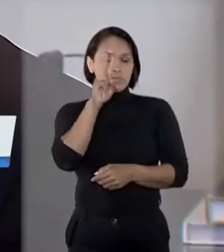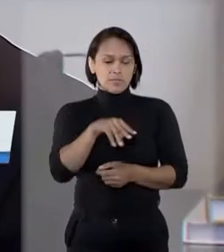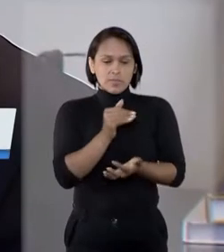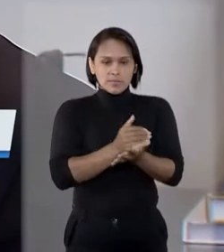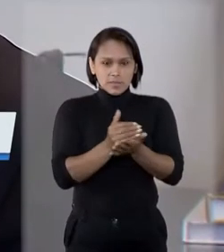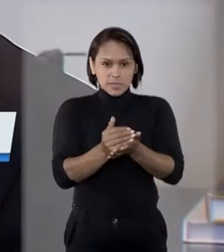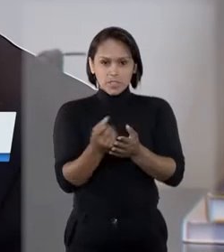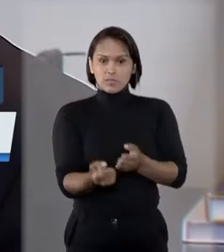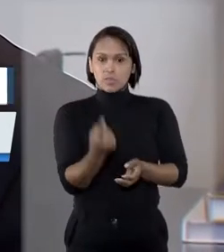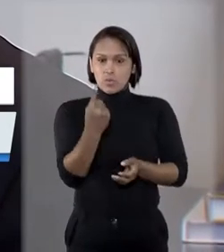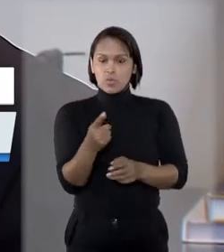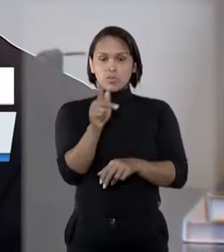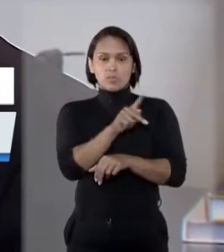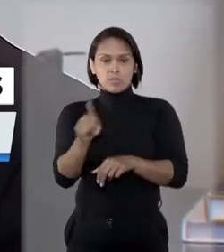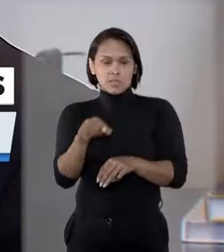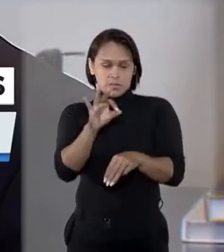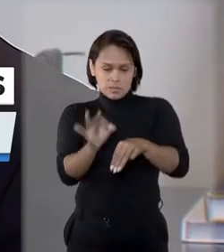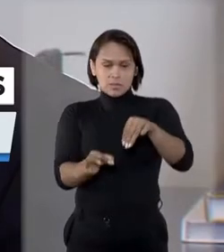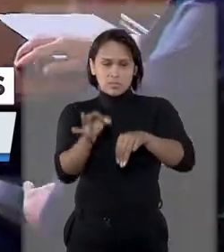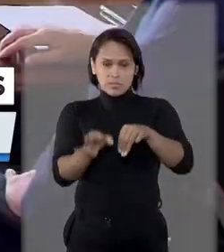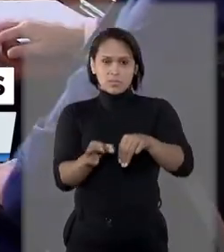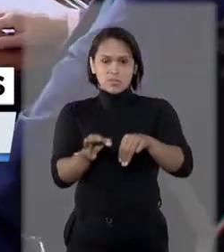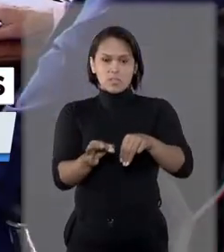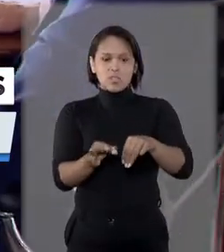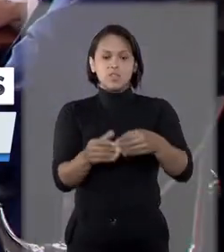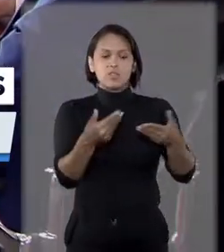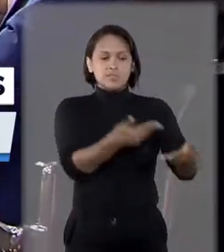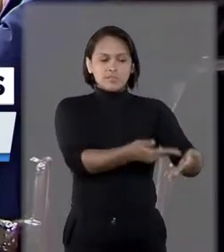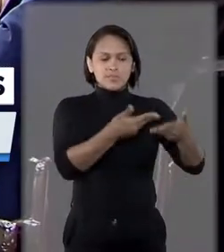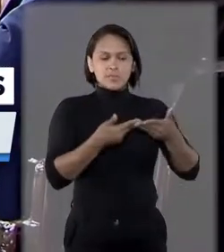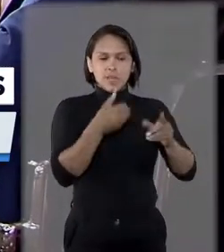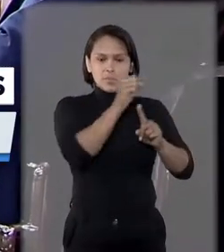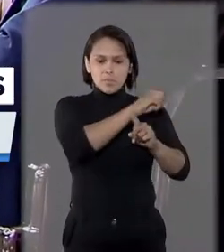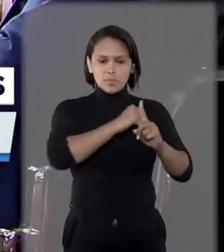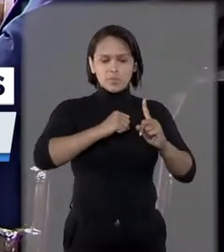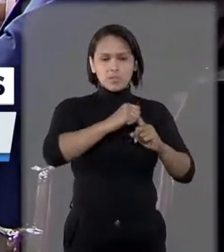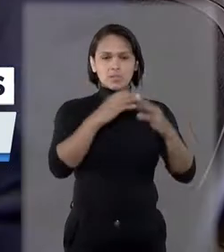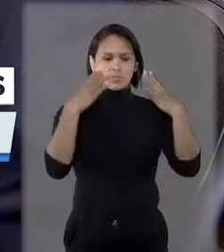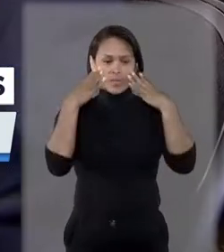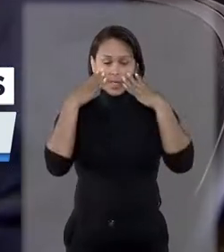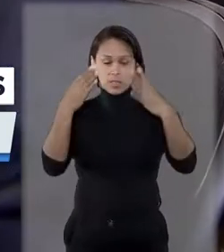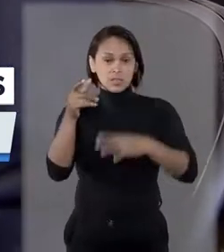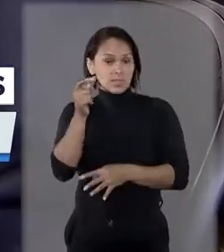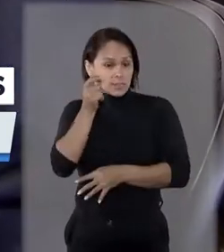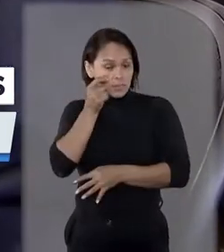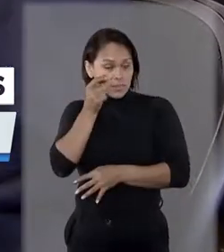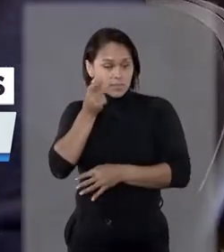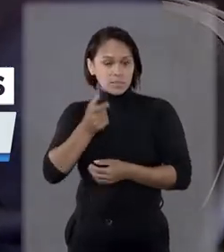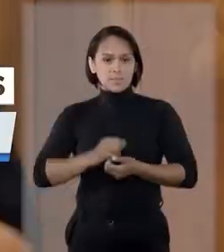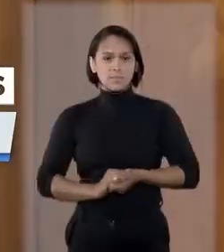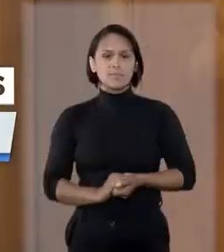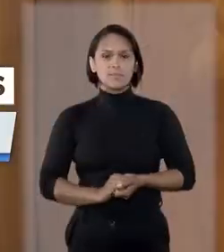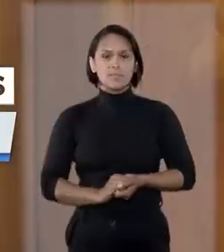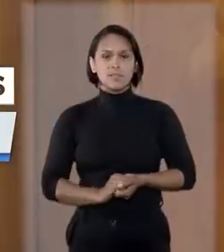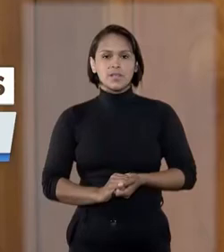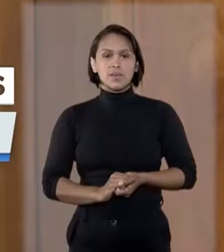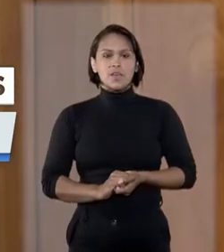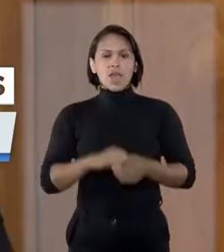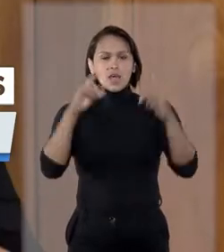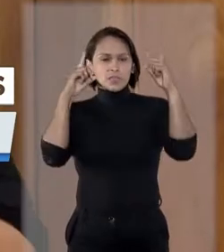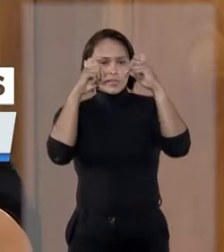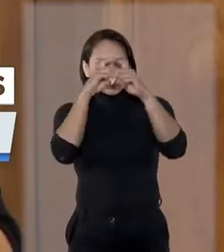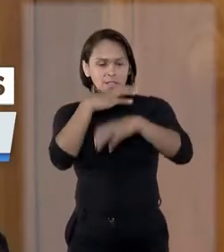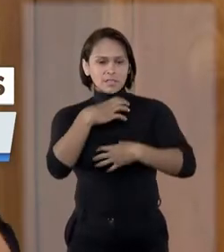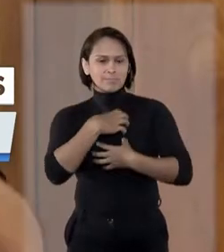iniciativa inédita, presidente do STJ recebe a população em audiências presenciais. É muito